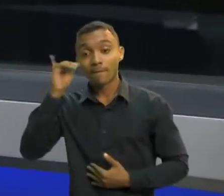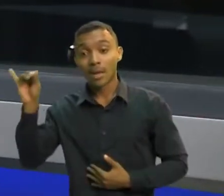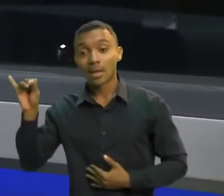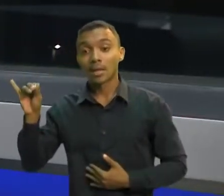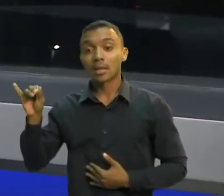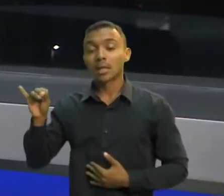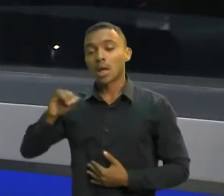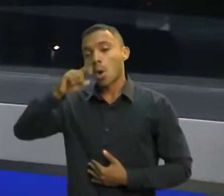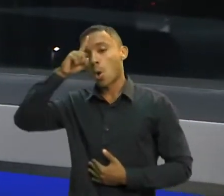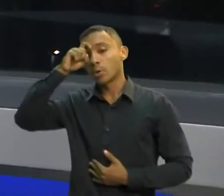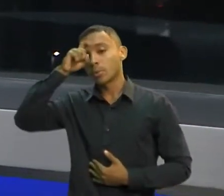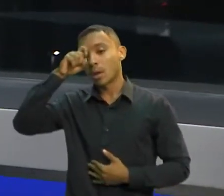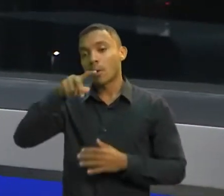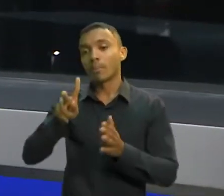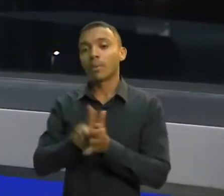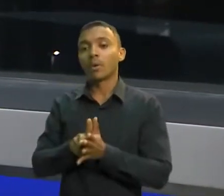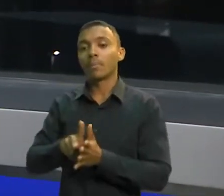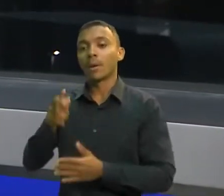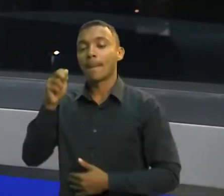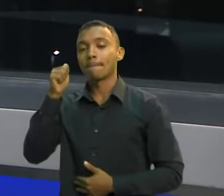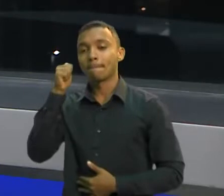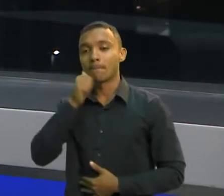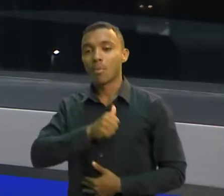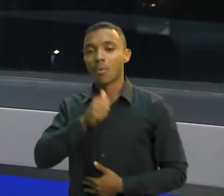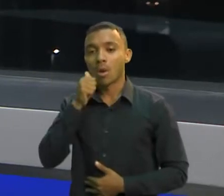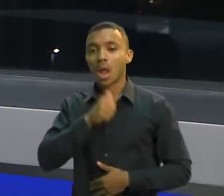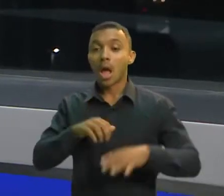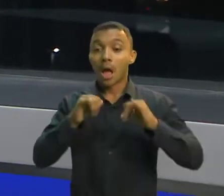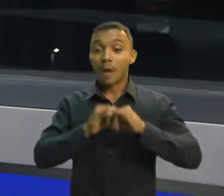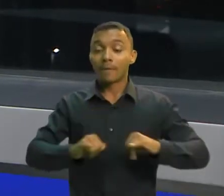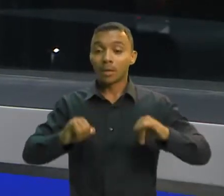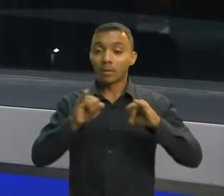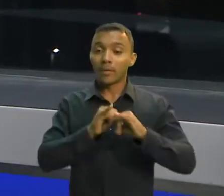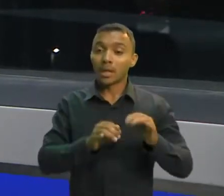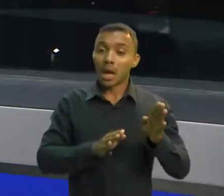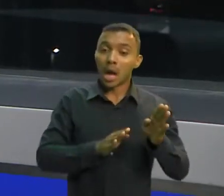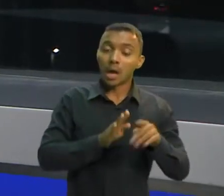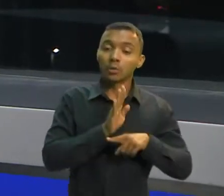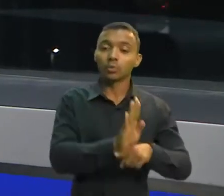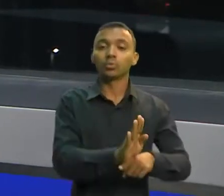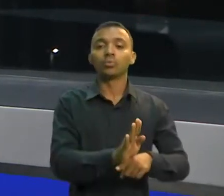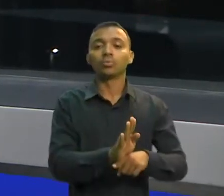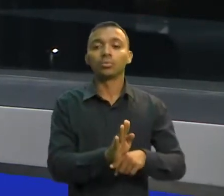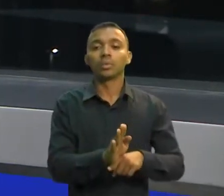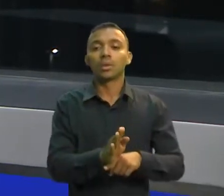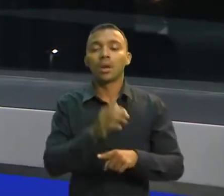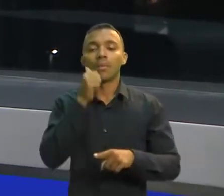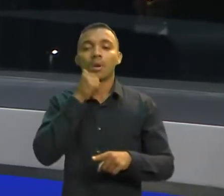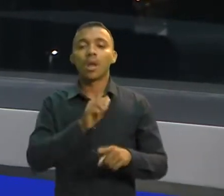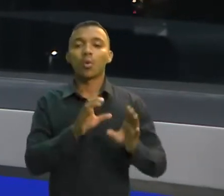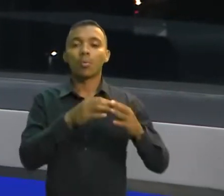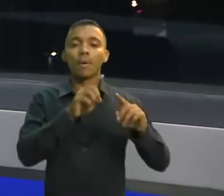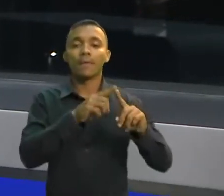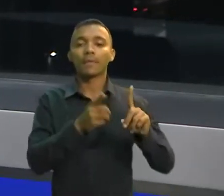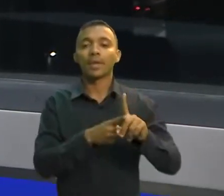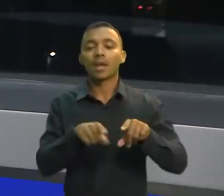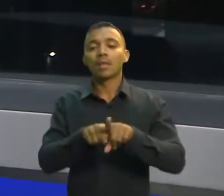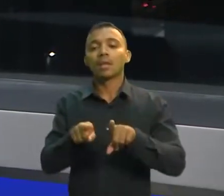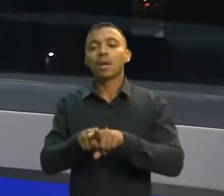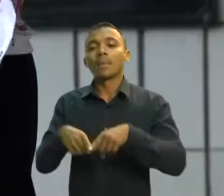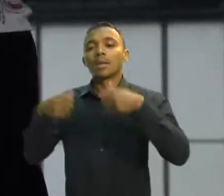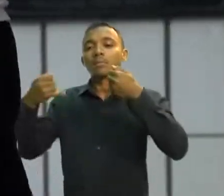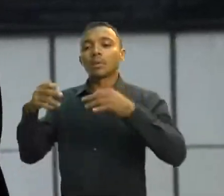intensifica o atendimento a jovens grávidas e reforça a colocação de métodos anticoncepcionais de longa